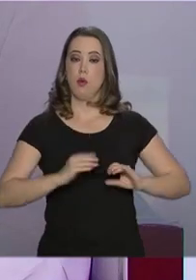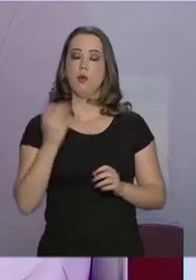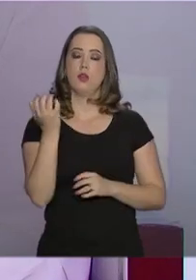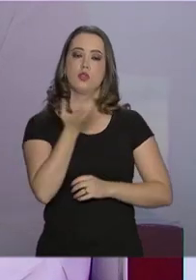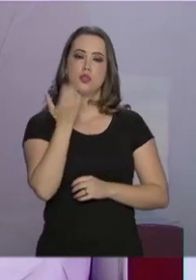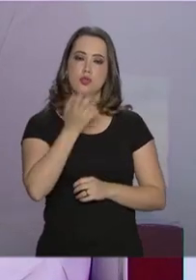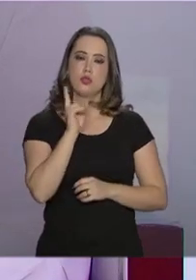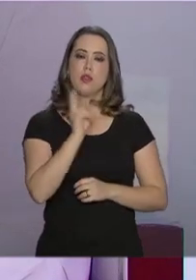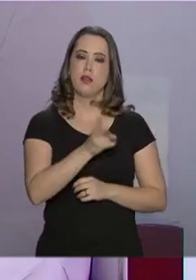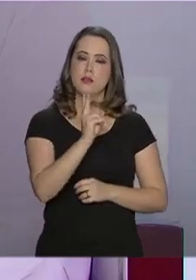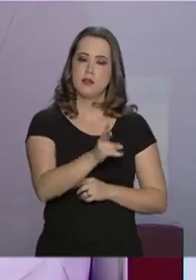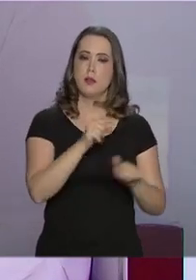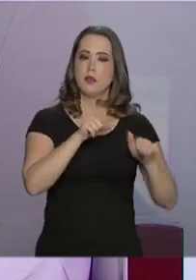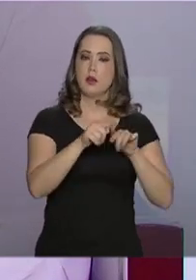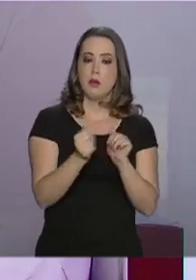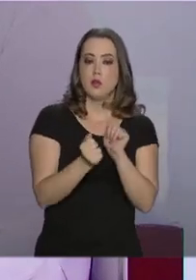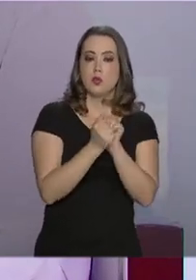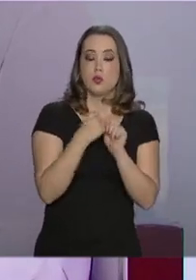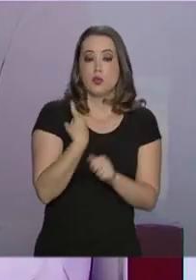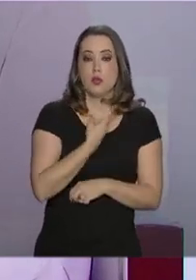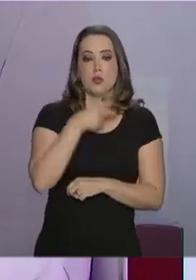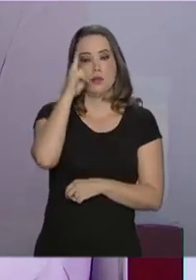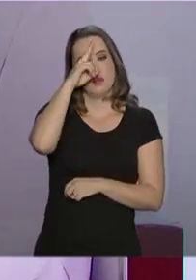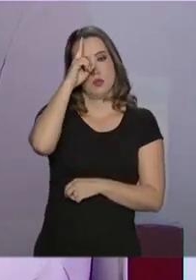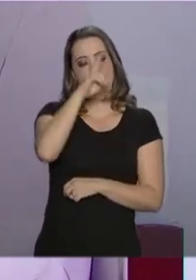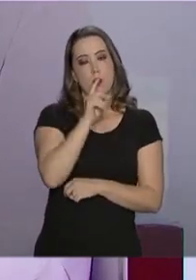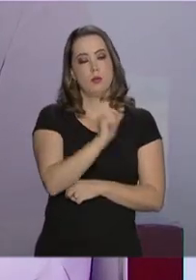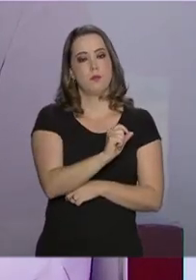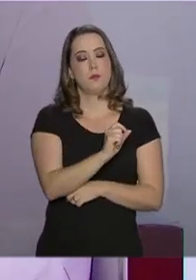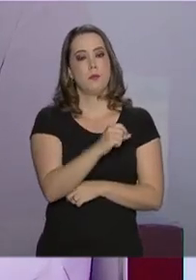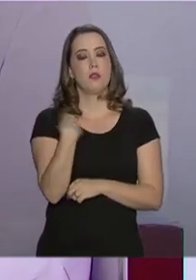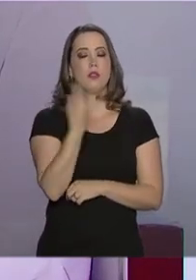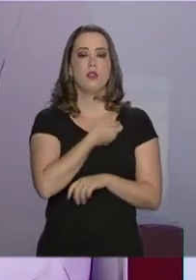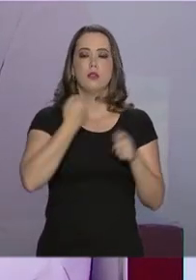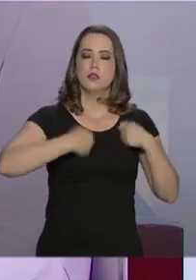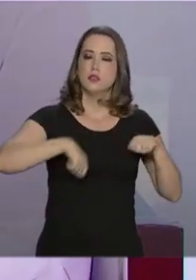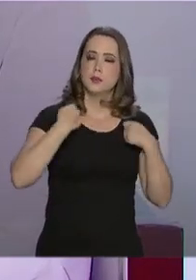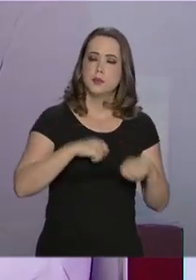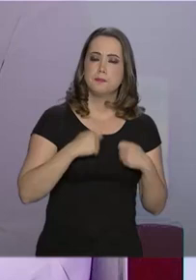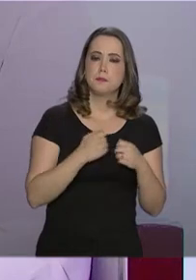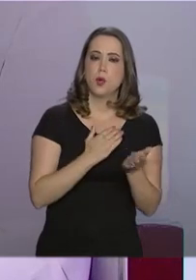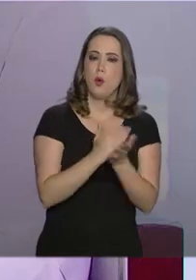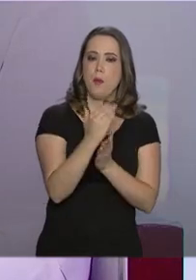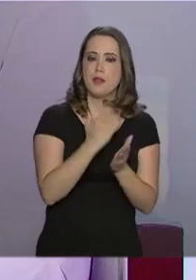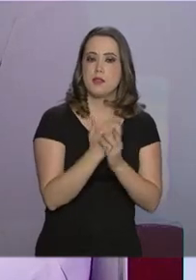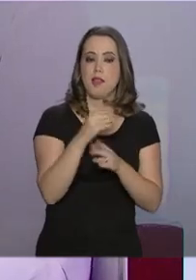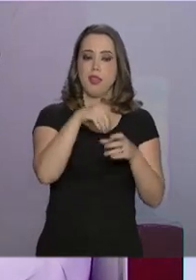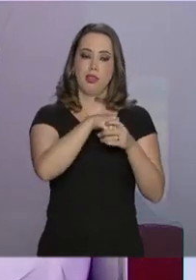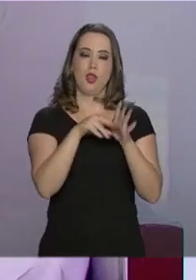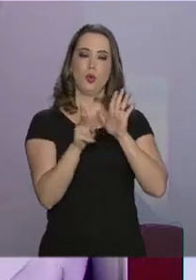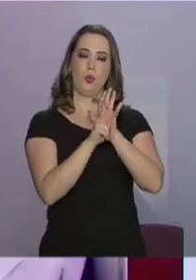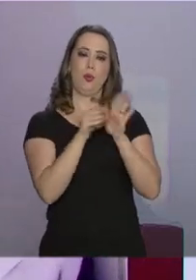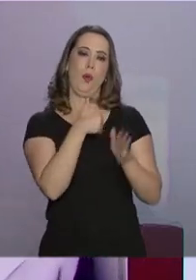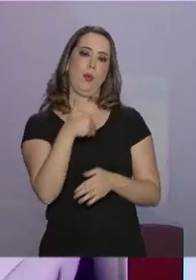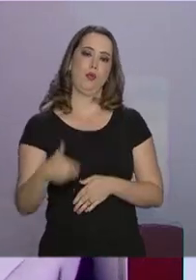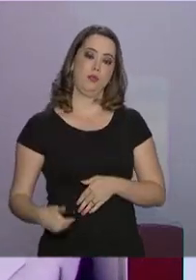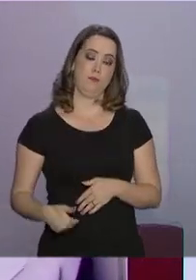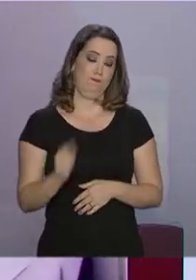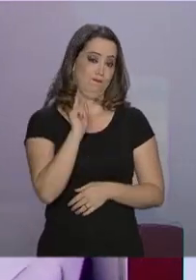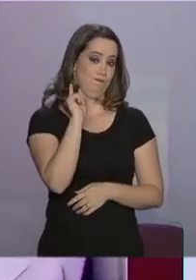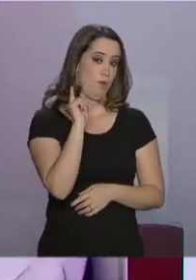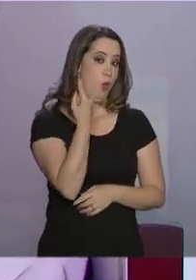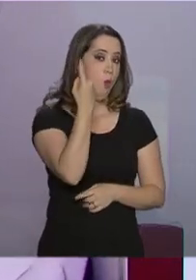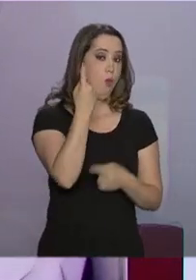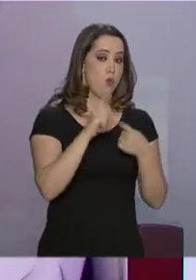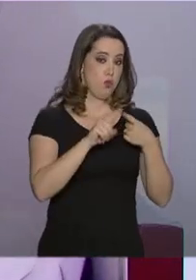efetivamente o protagonista da nossa história, nós precisamos começar por dentro de casa. Então, uma das ações que